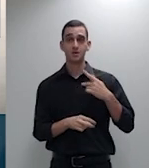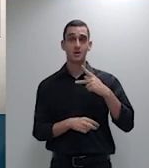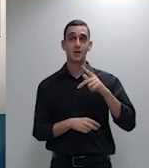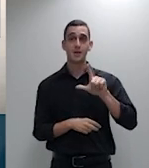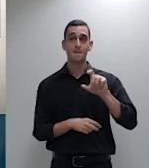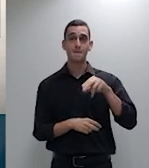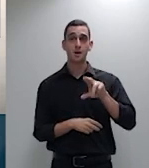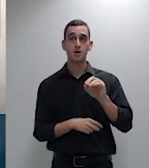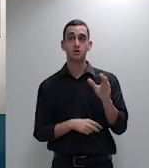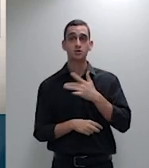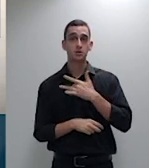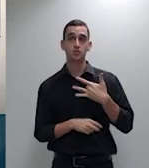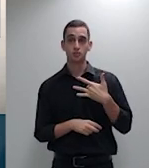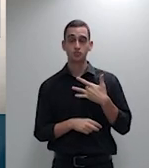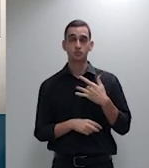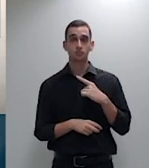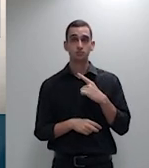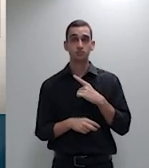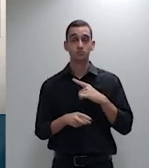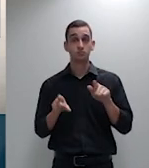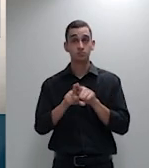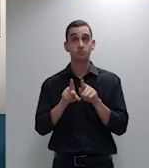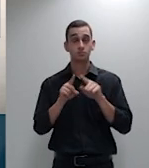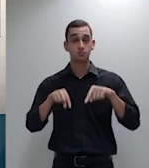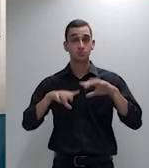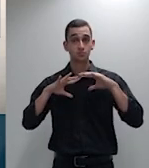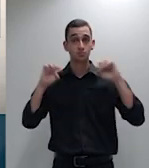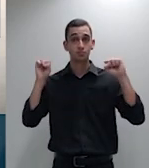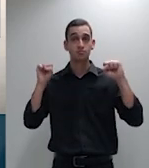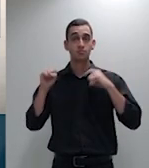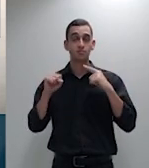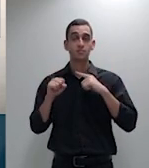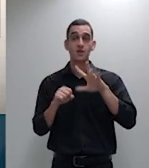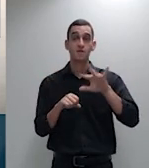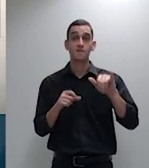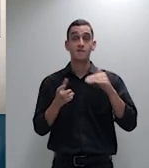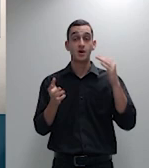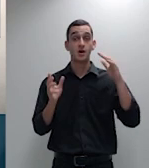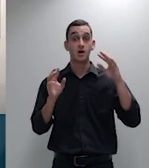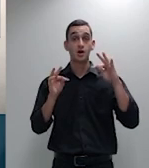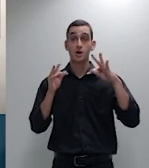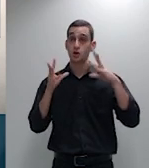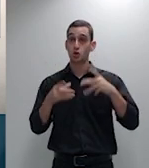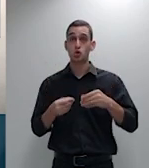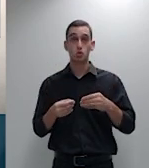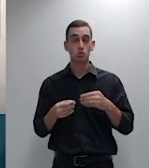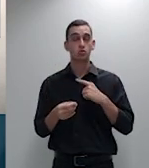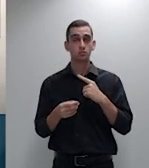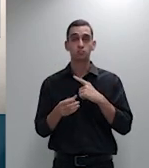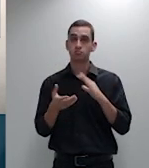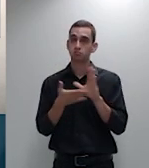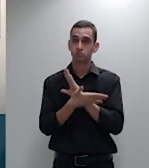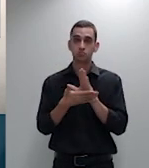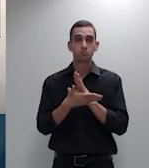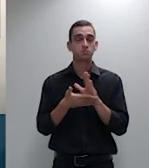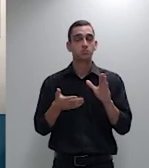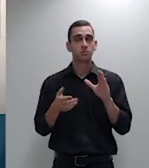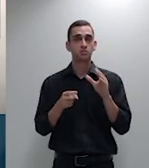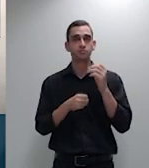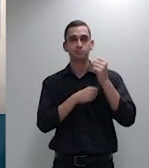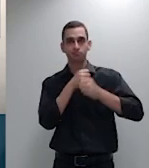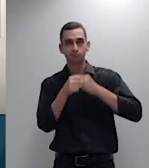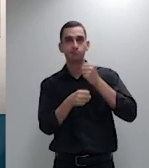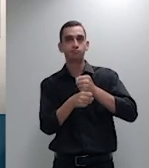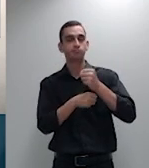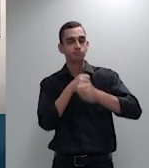o Superior Tribunal de Justiça complete a obra iniciada alguns anos atrás que pacificou essa